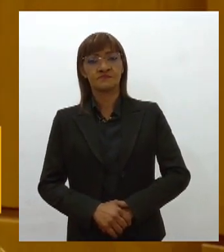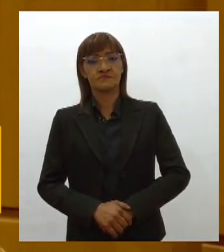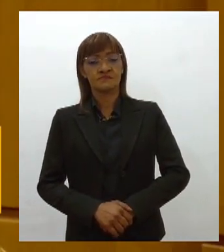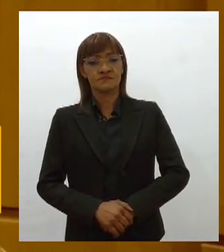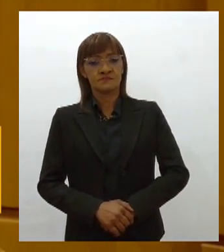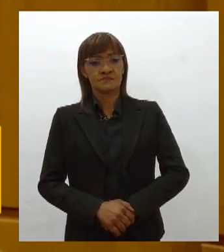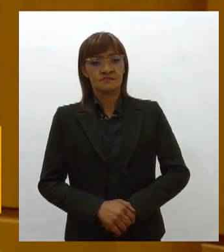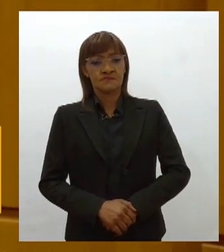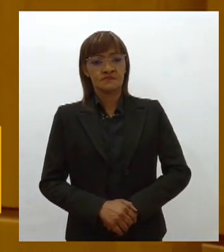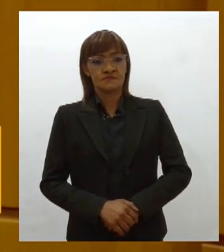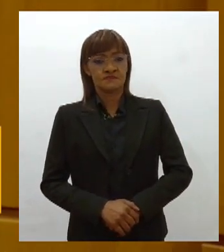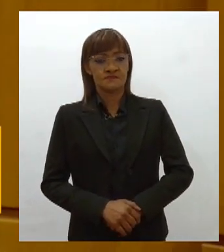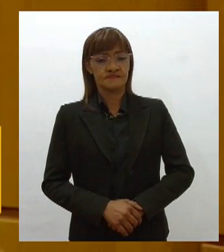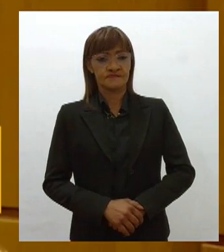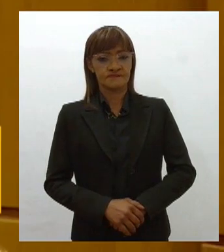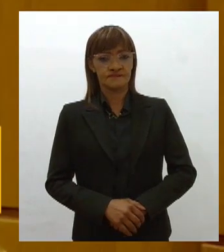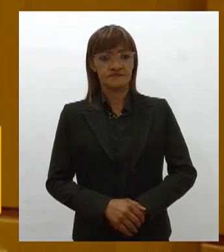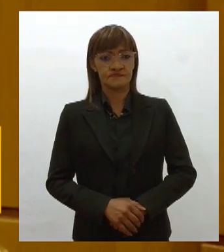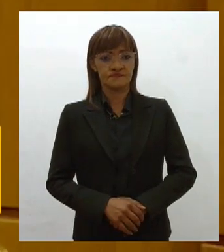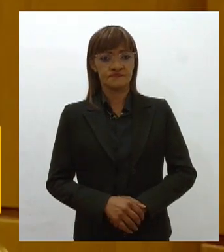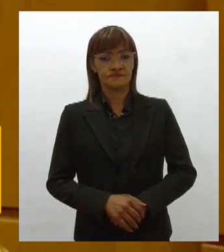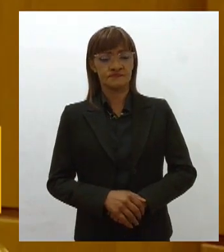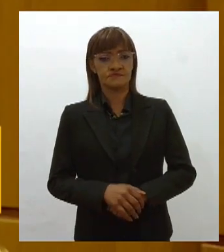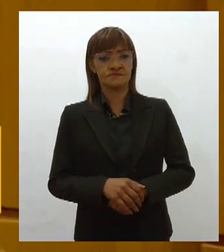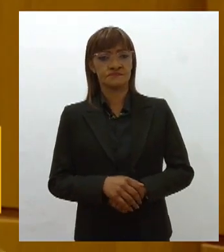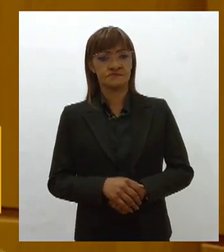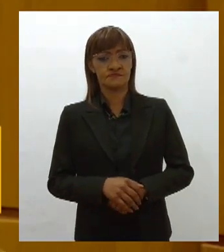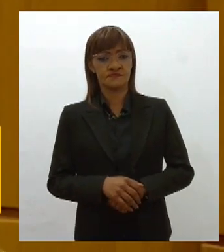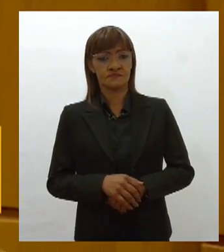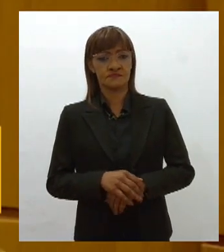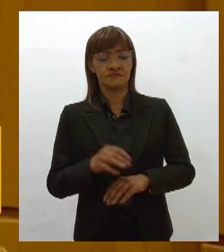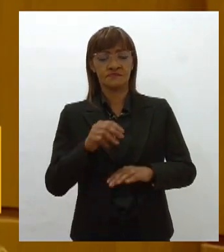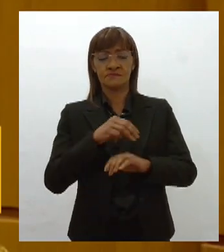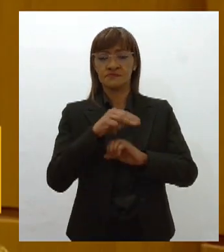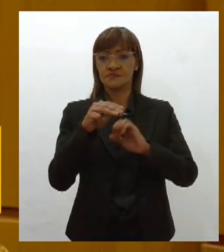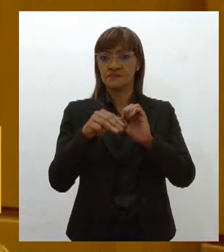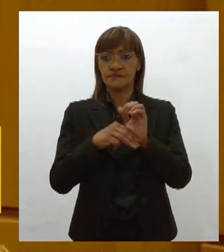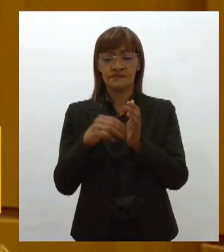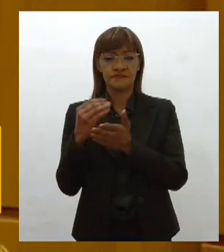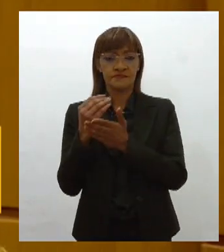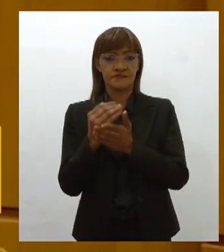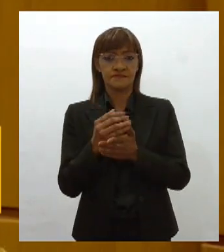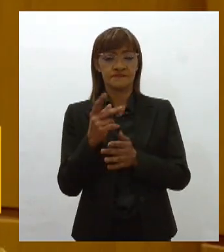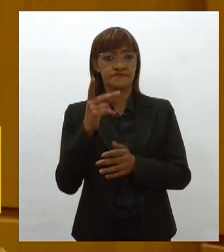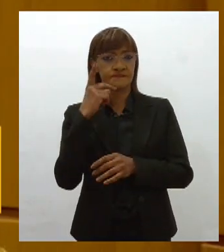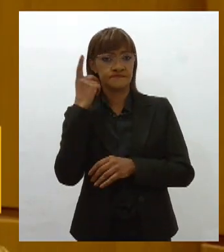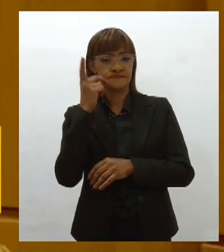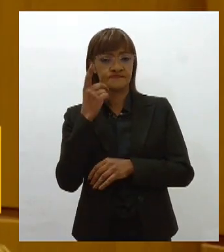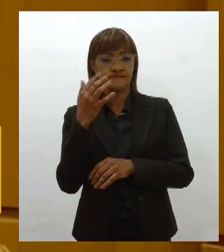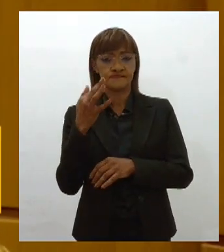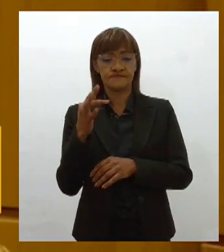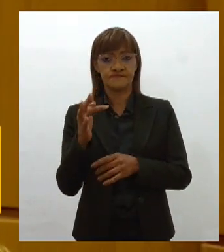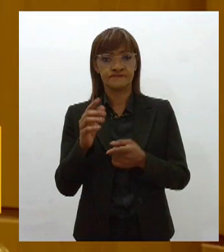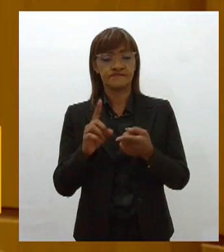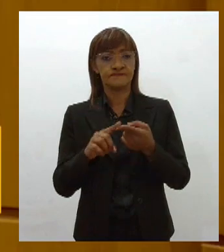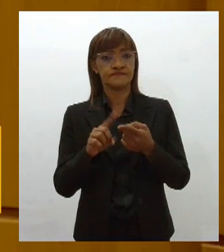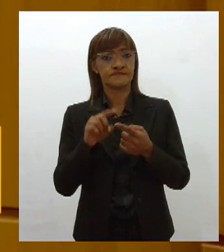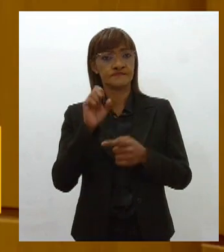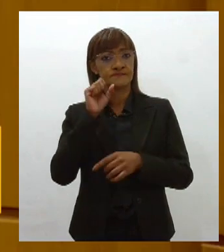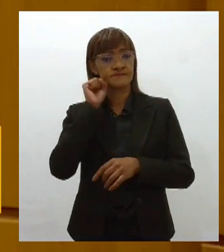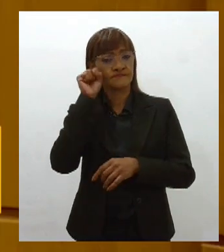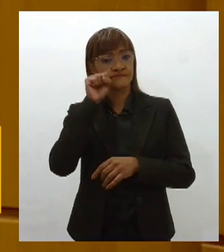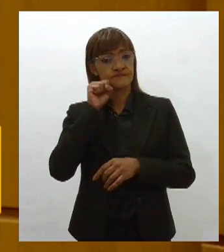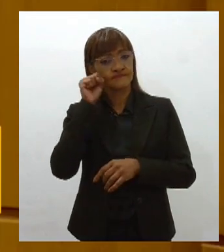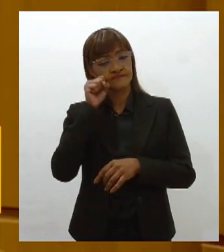foram disponibilizados, das emendas de bancada, tanto dos deputados federais como dos senadores, e